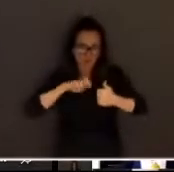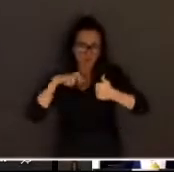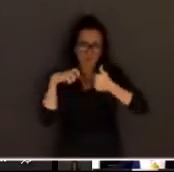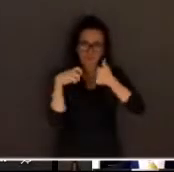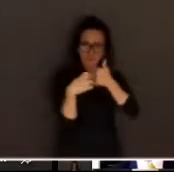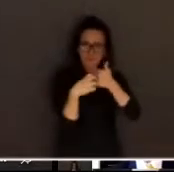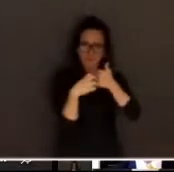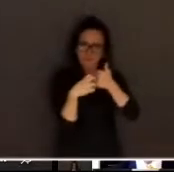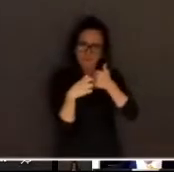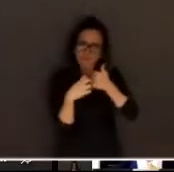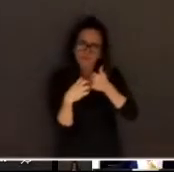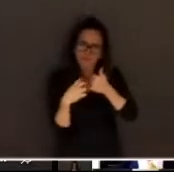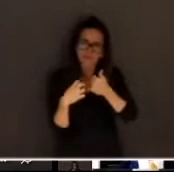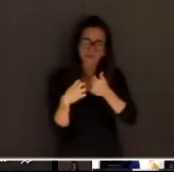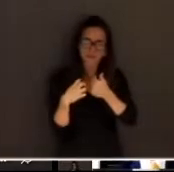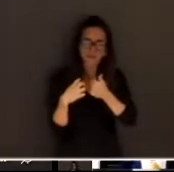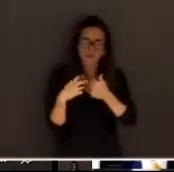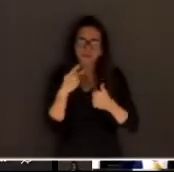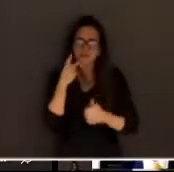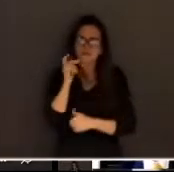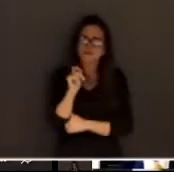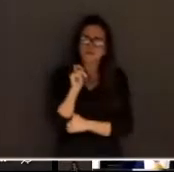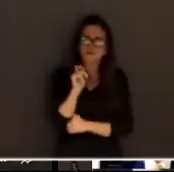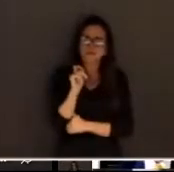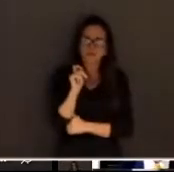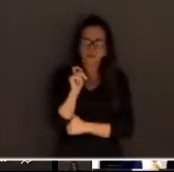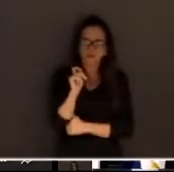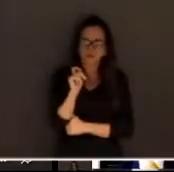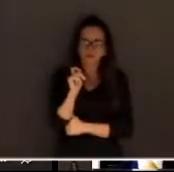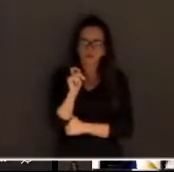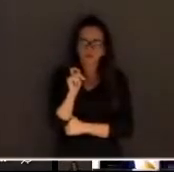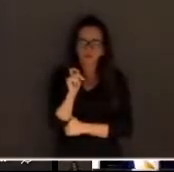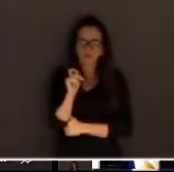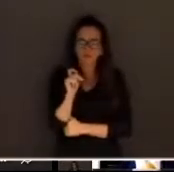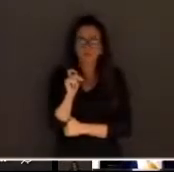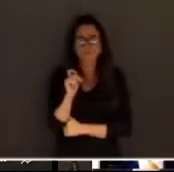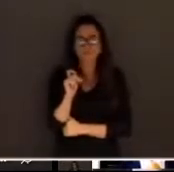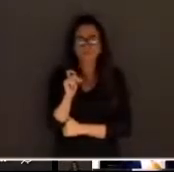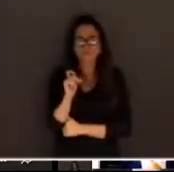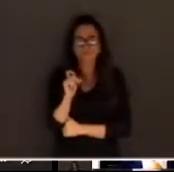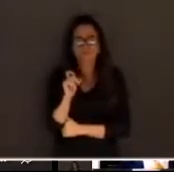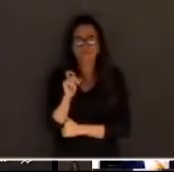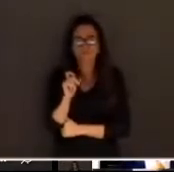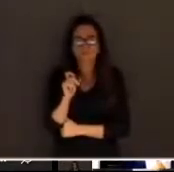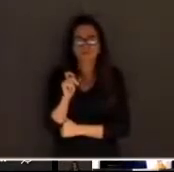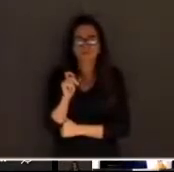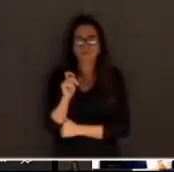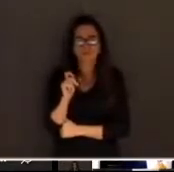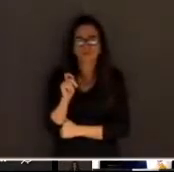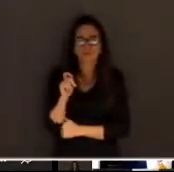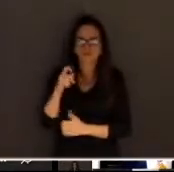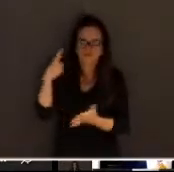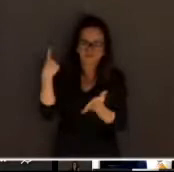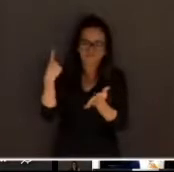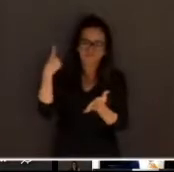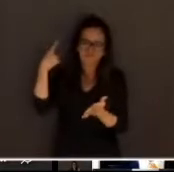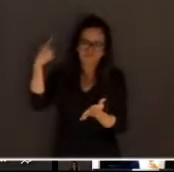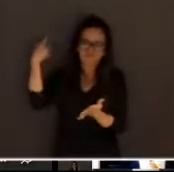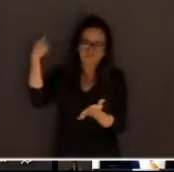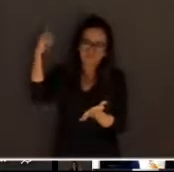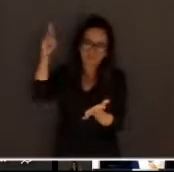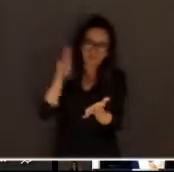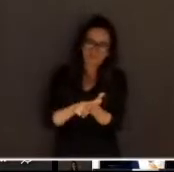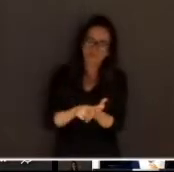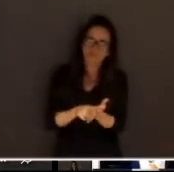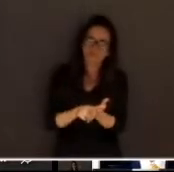junto ao Tribunal Popular, e falo isso sem medo de errar, falo, afirmo e testemunho que